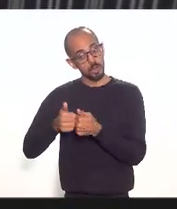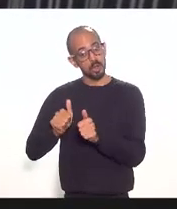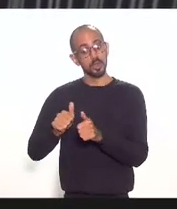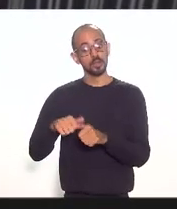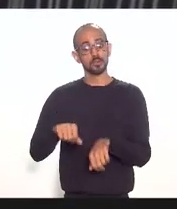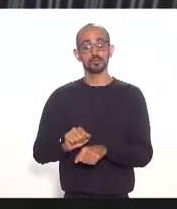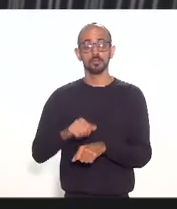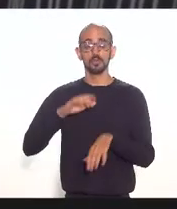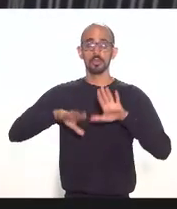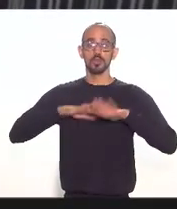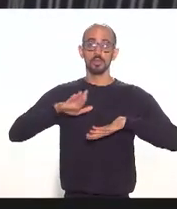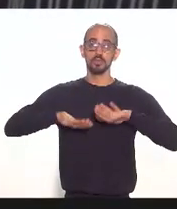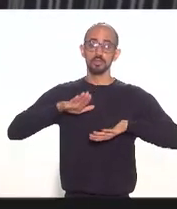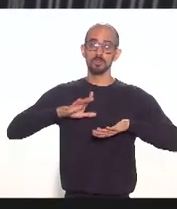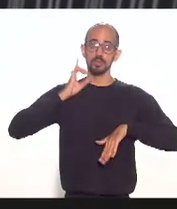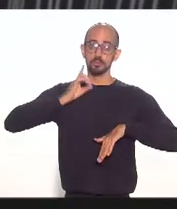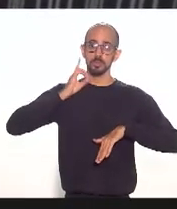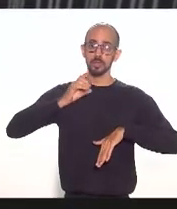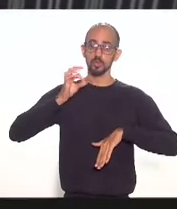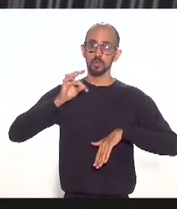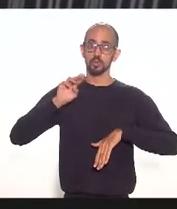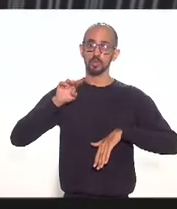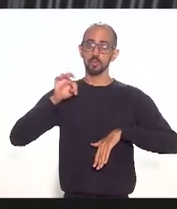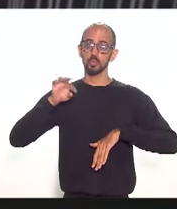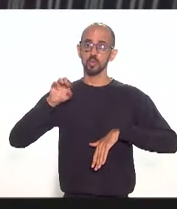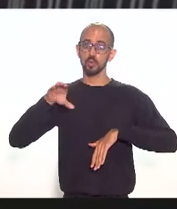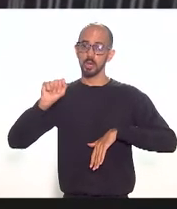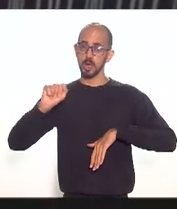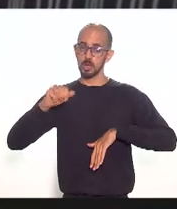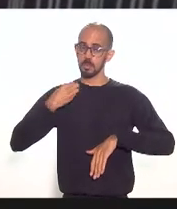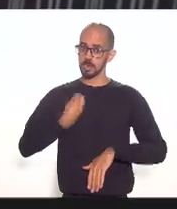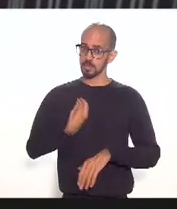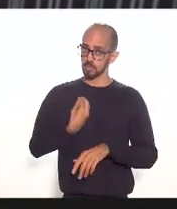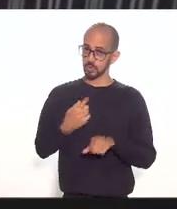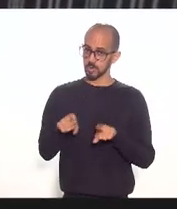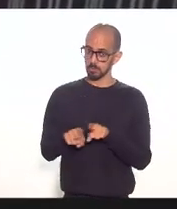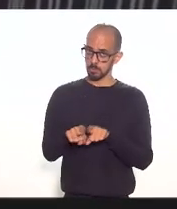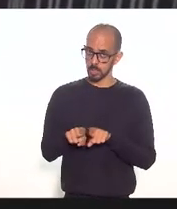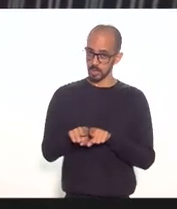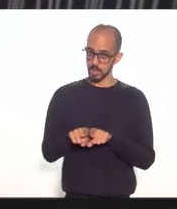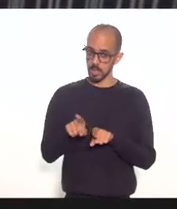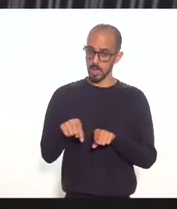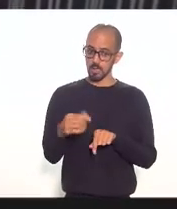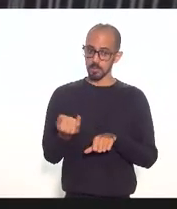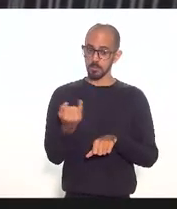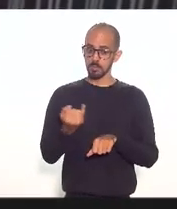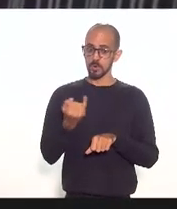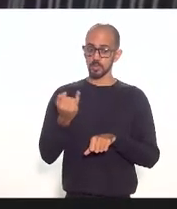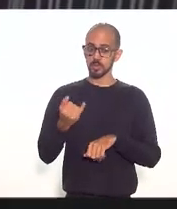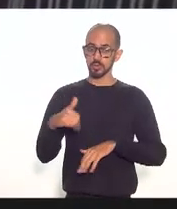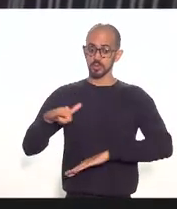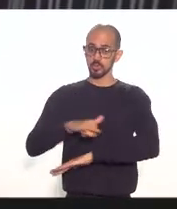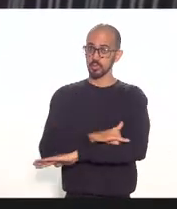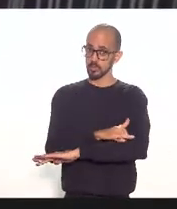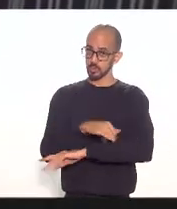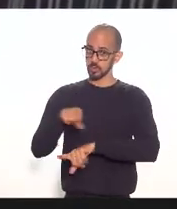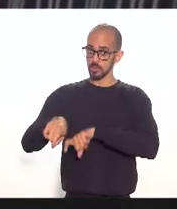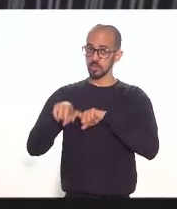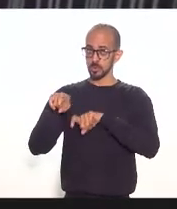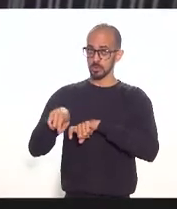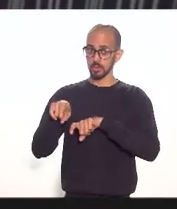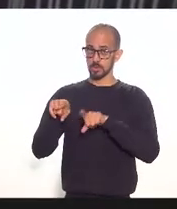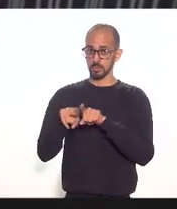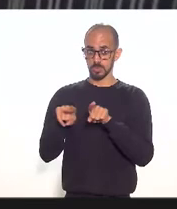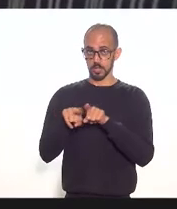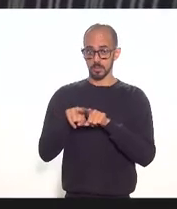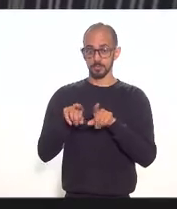participado muito fortemente disso é que essa questão seja estendida também aos aeroportos do interior agora o Santos